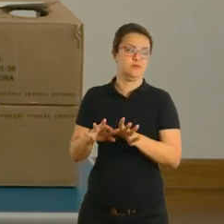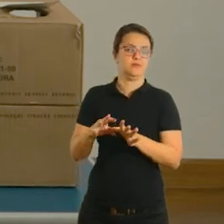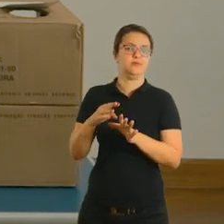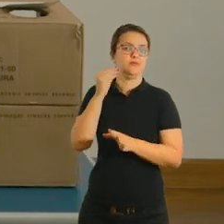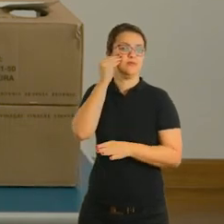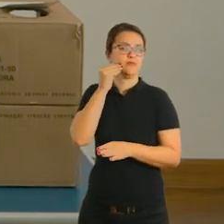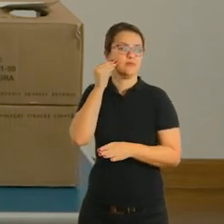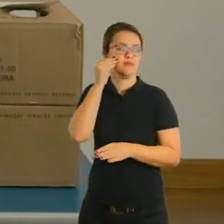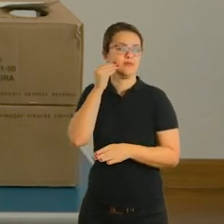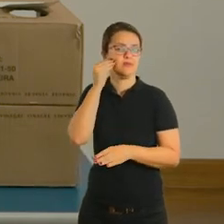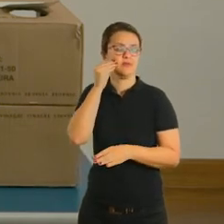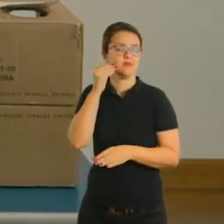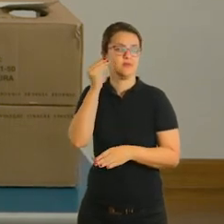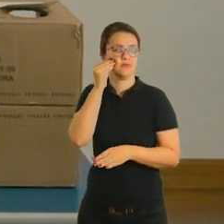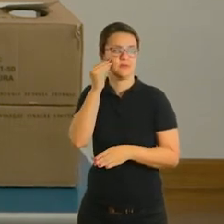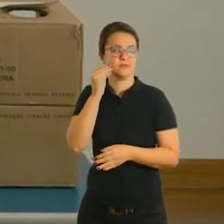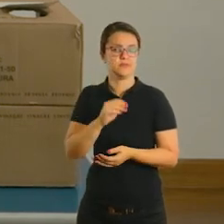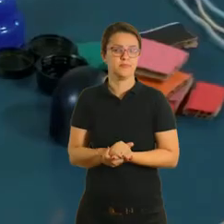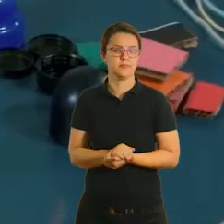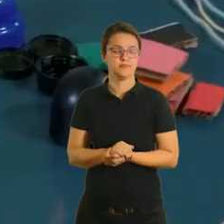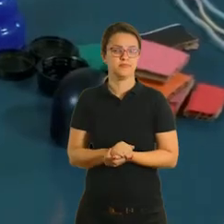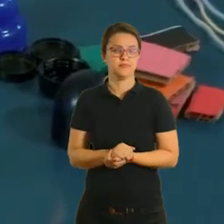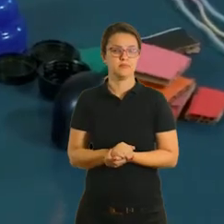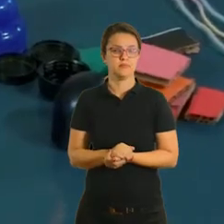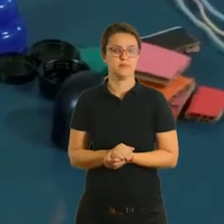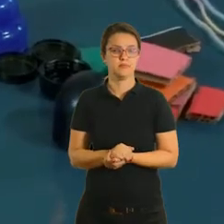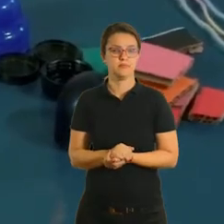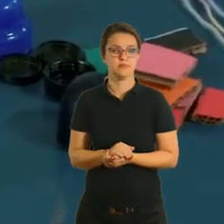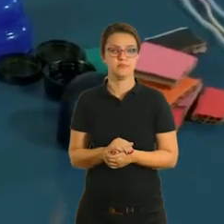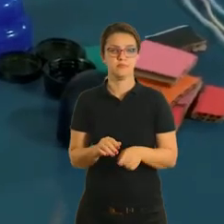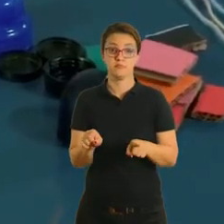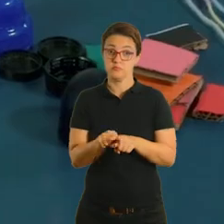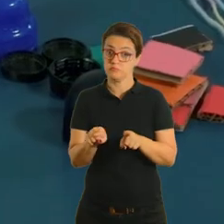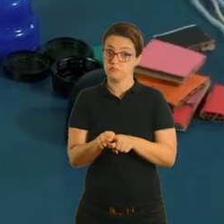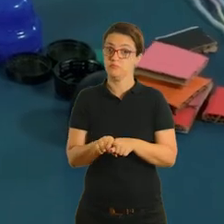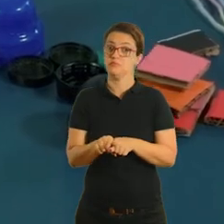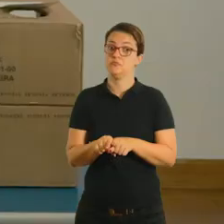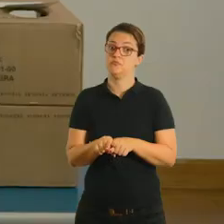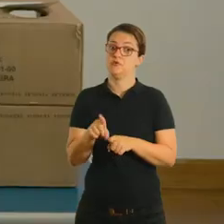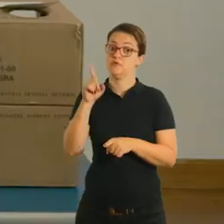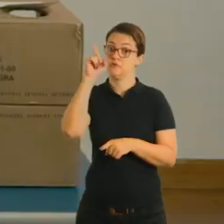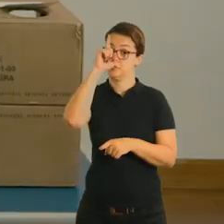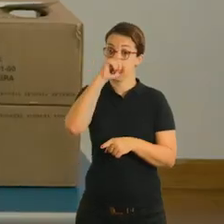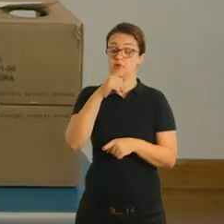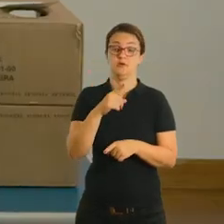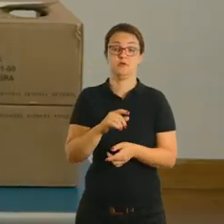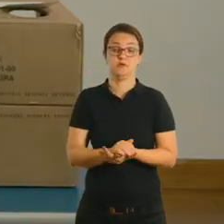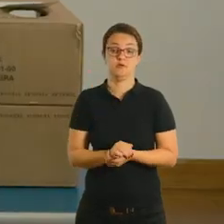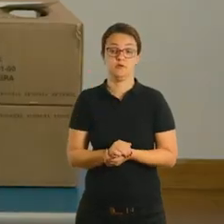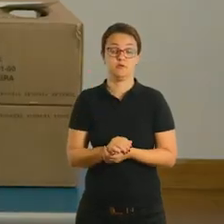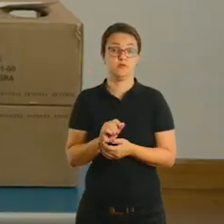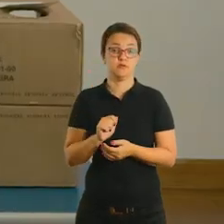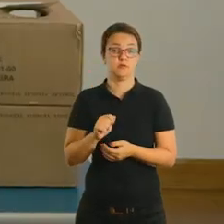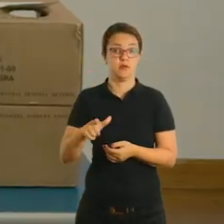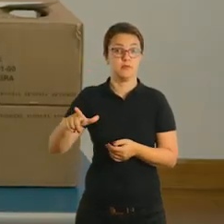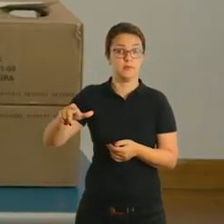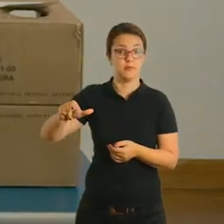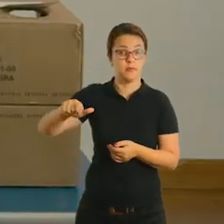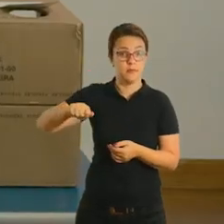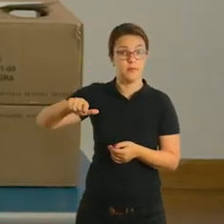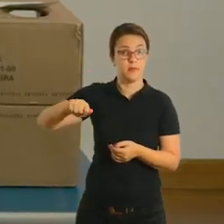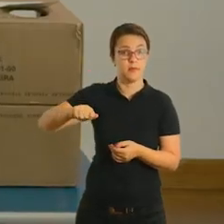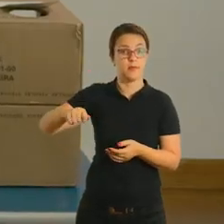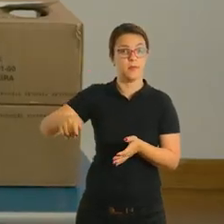experimentar. Para um outro momento, você pode deixar e dificultar um pouquinho, entregando para ela esse pegador de salada. Então,